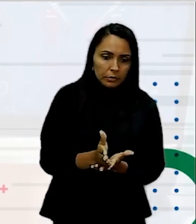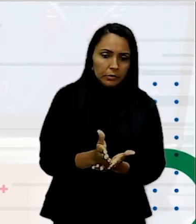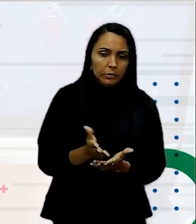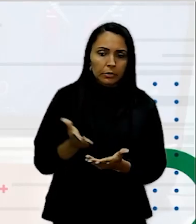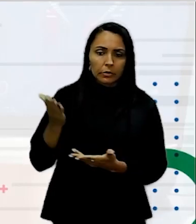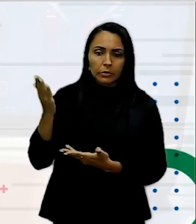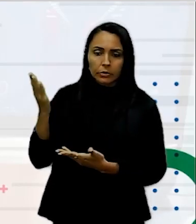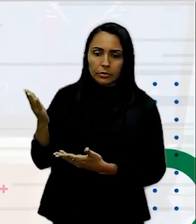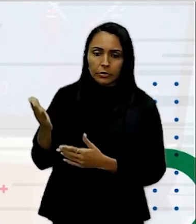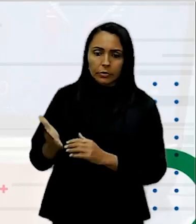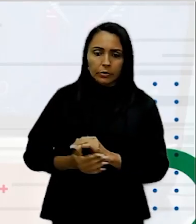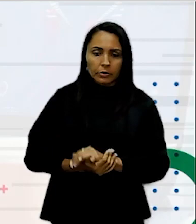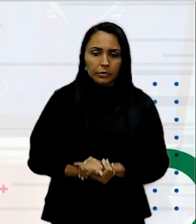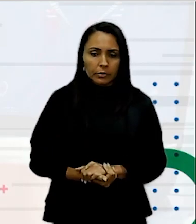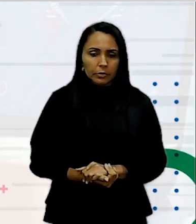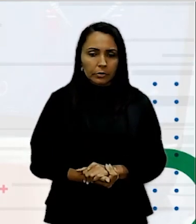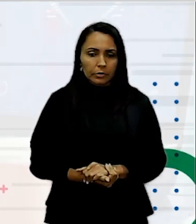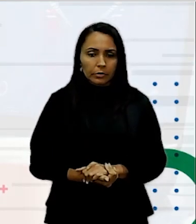Tudo bem?